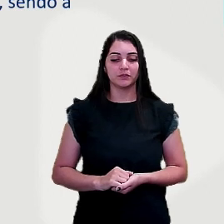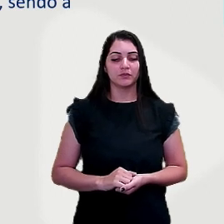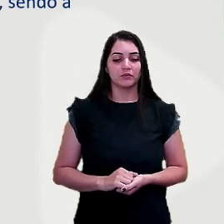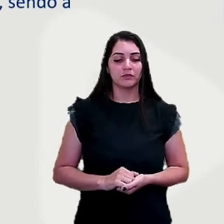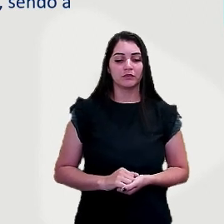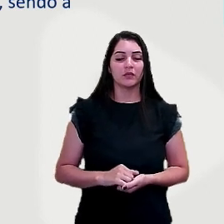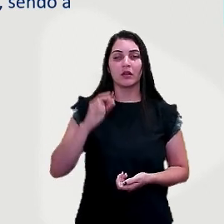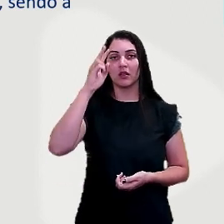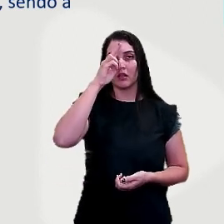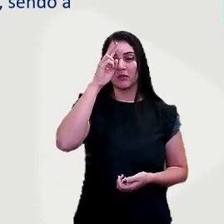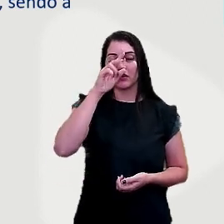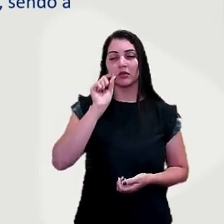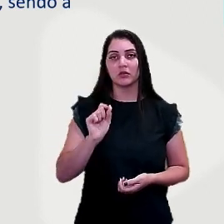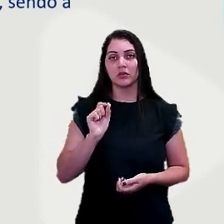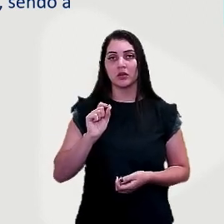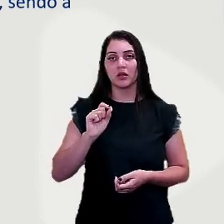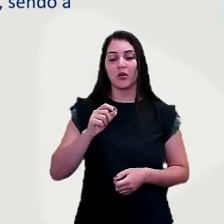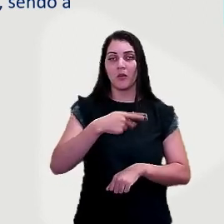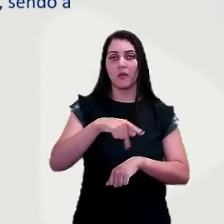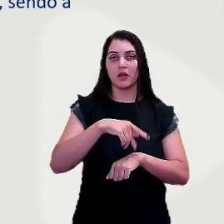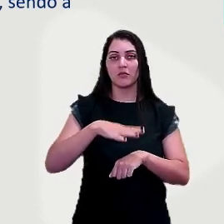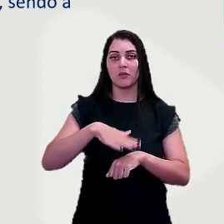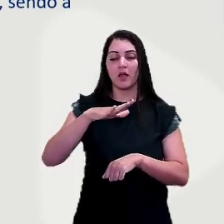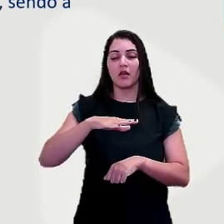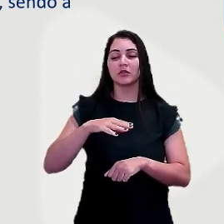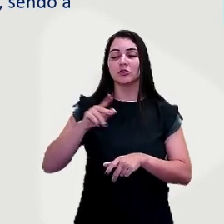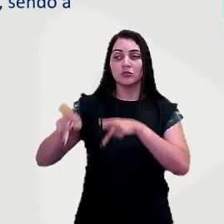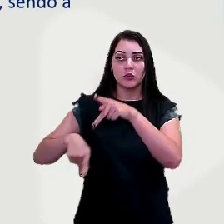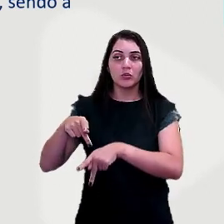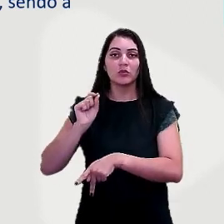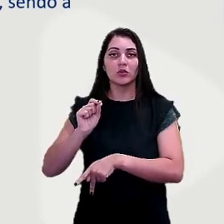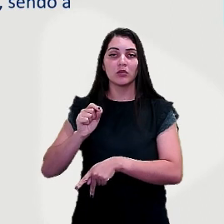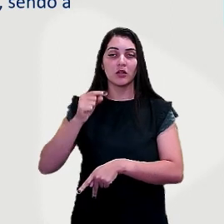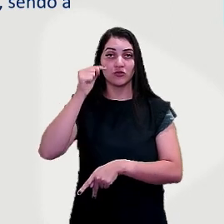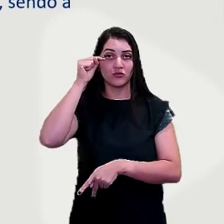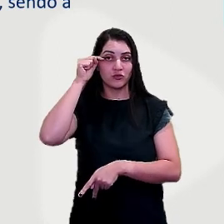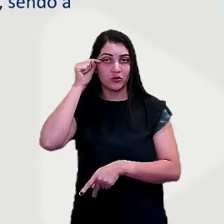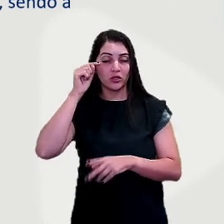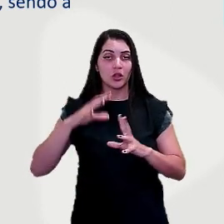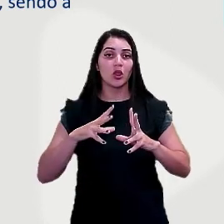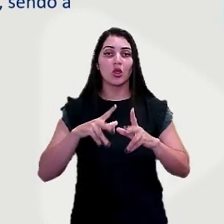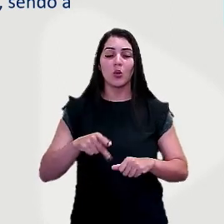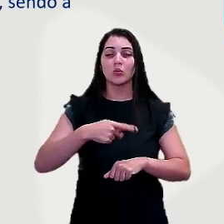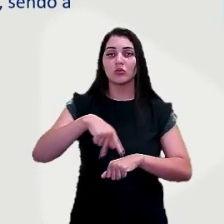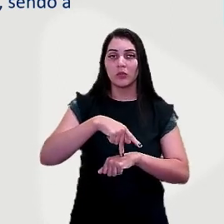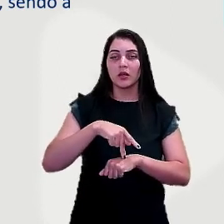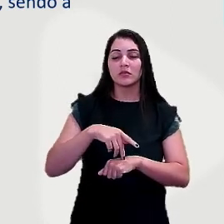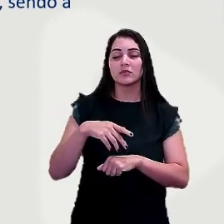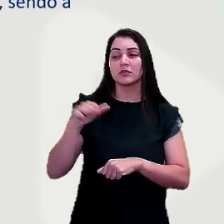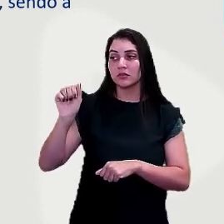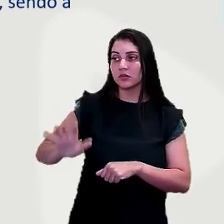E lembrando que o país mais populoso é a China, né? Todos os países asiáticos são